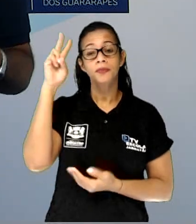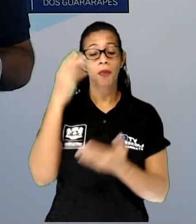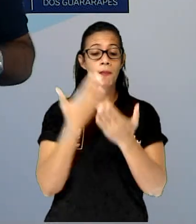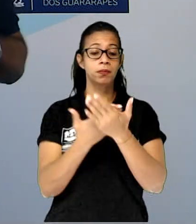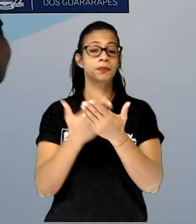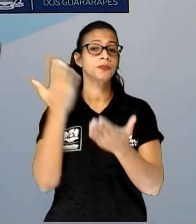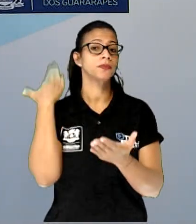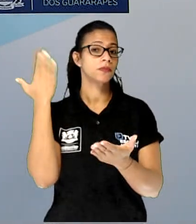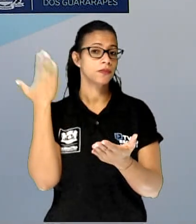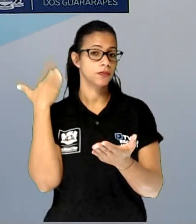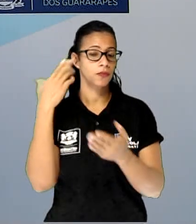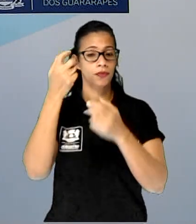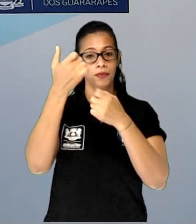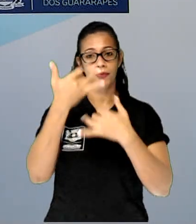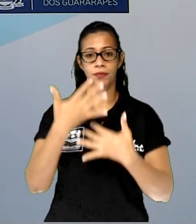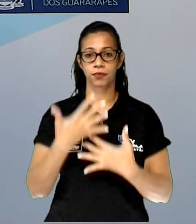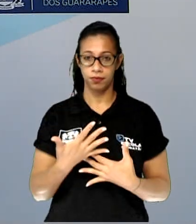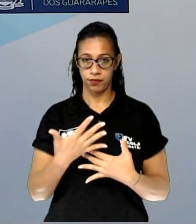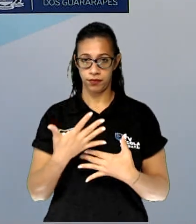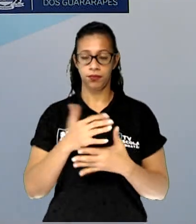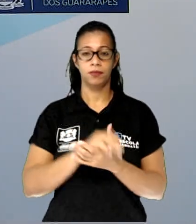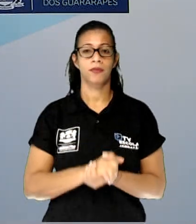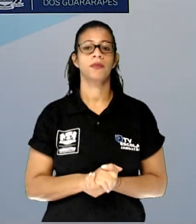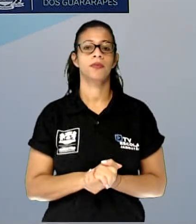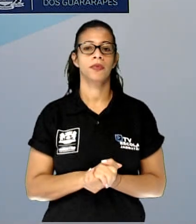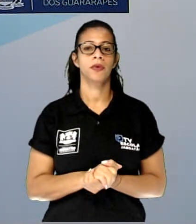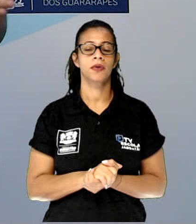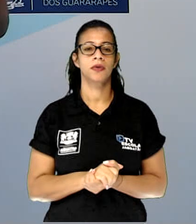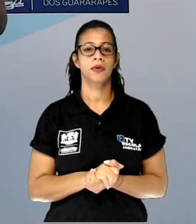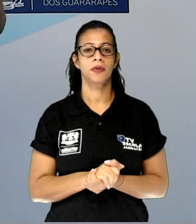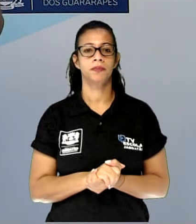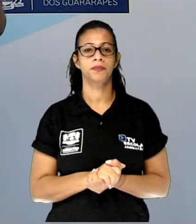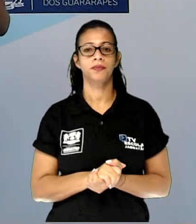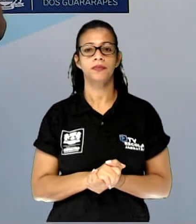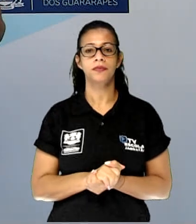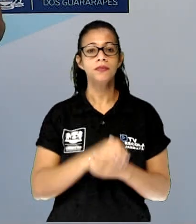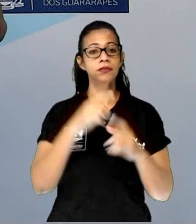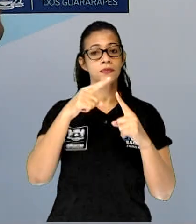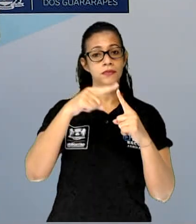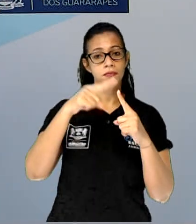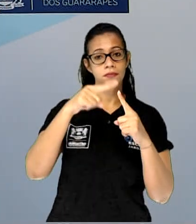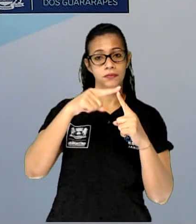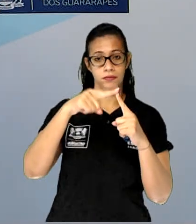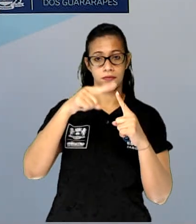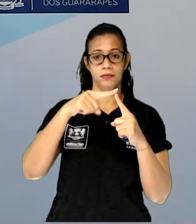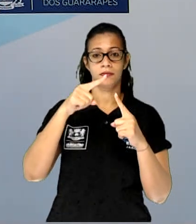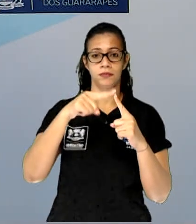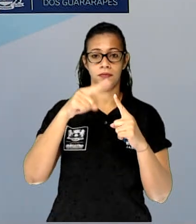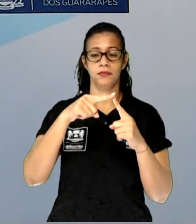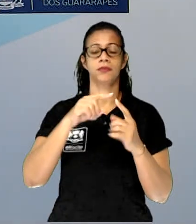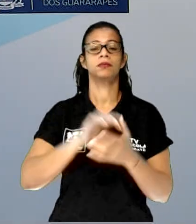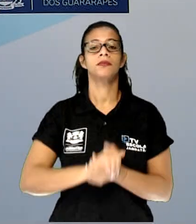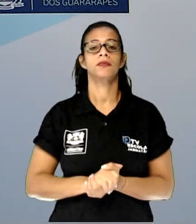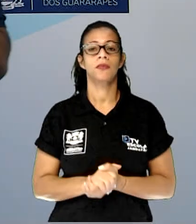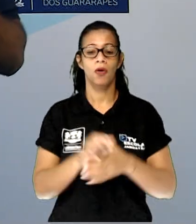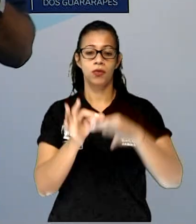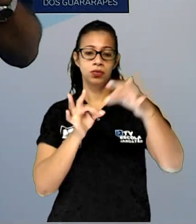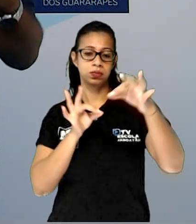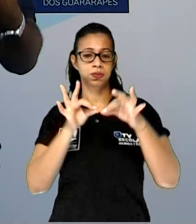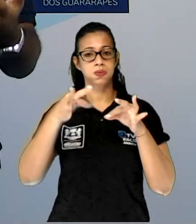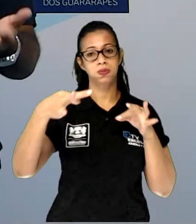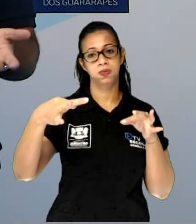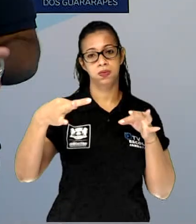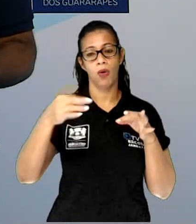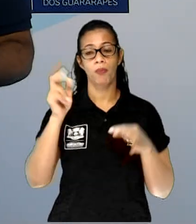falou que a escala é a maneira de informar a quantidade de vezes que a superfície real foi reduzida